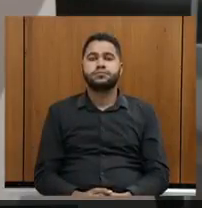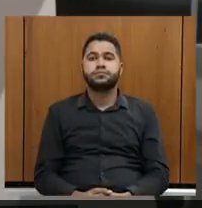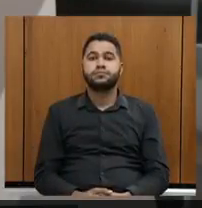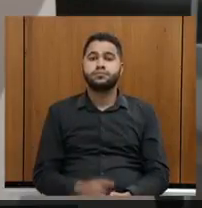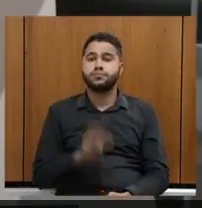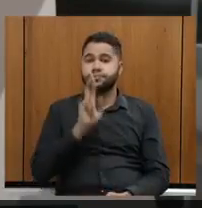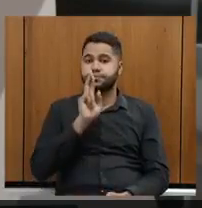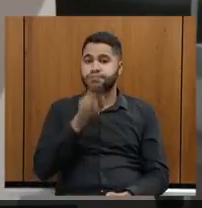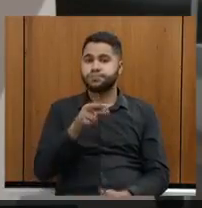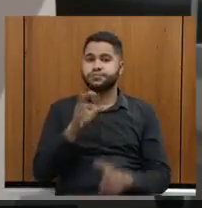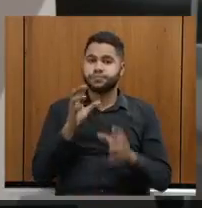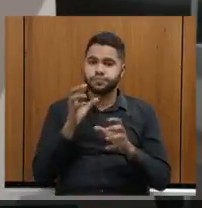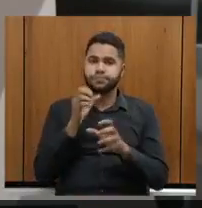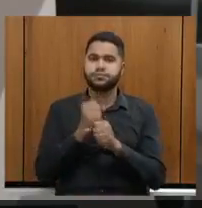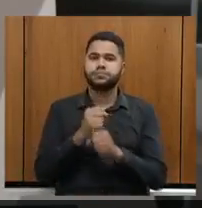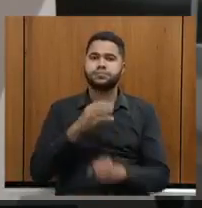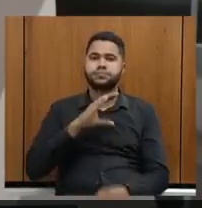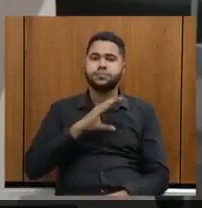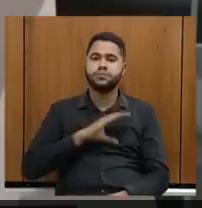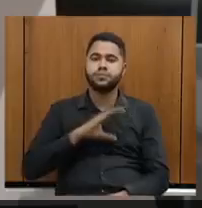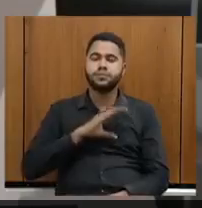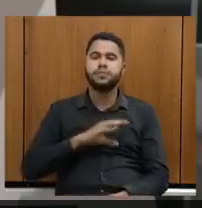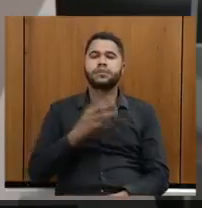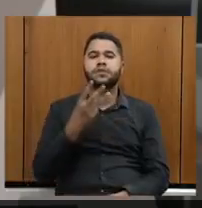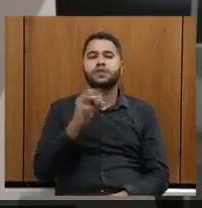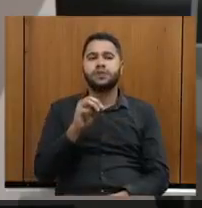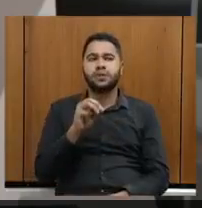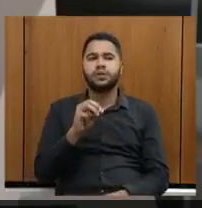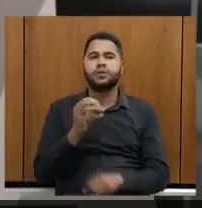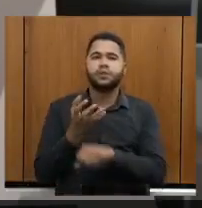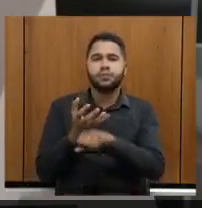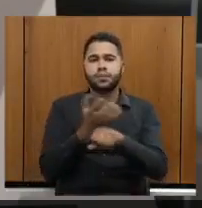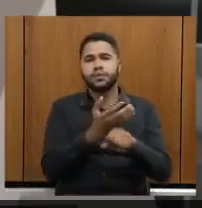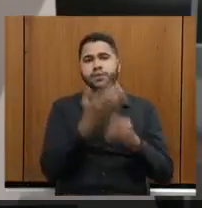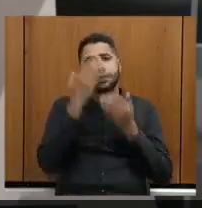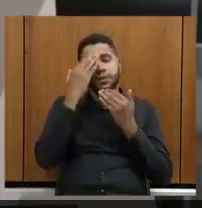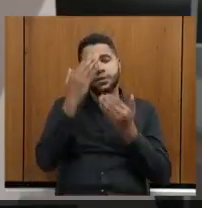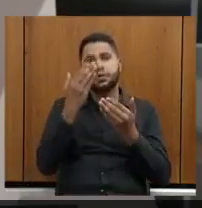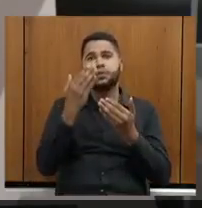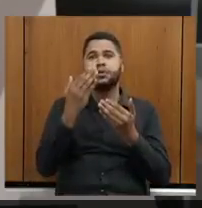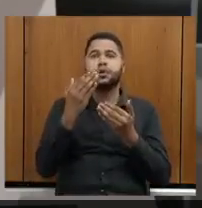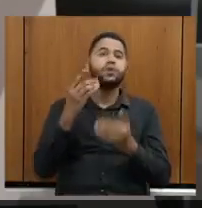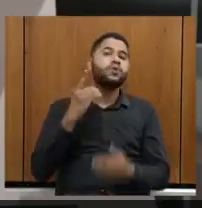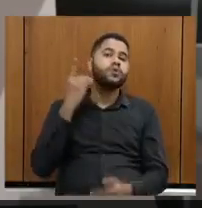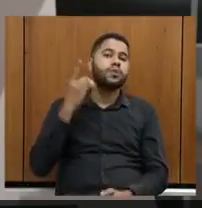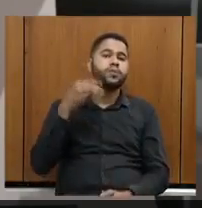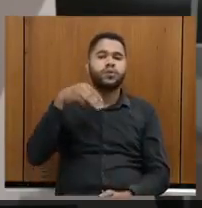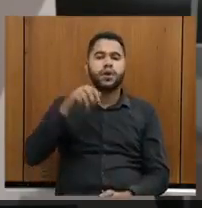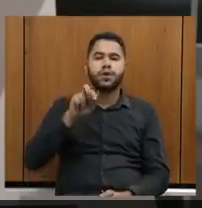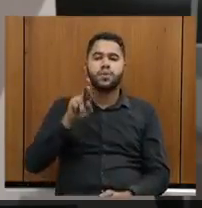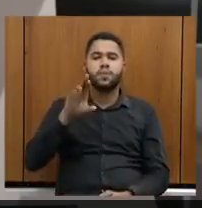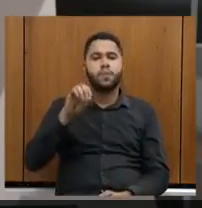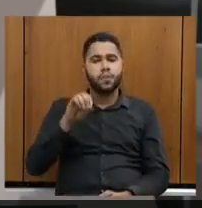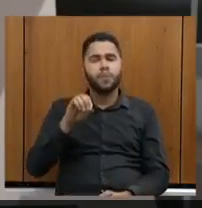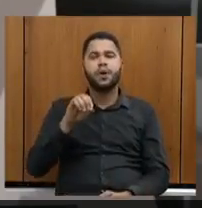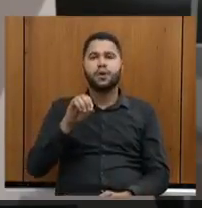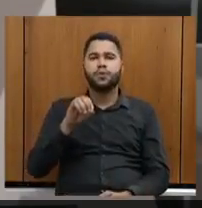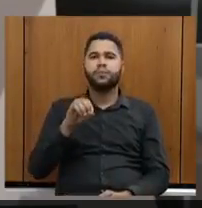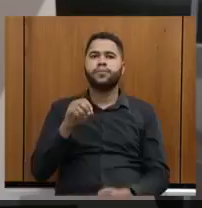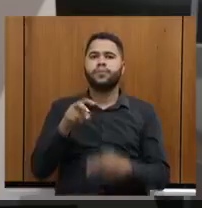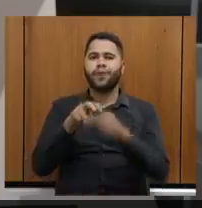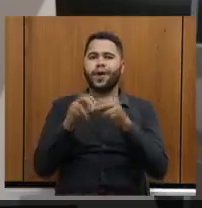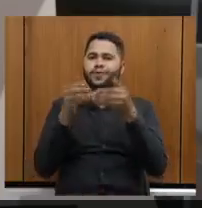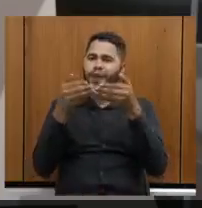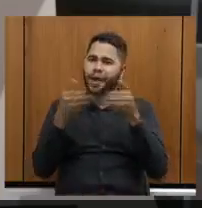Resultados da missão a Portugal, 30 matérias. E quero agradecer, deputado Mal Tramonte, porque o senhor que abriu as portas para a internalização de